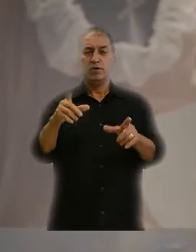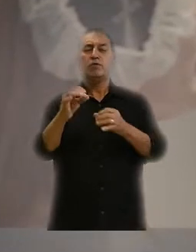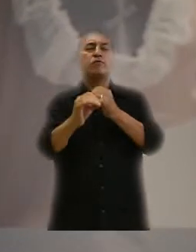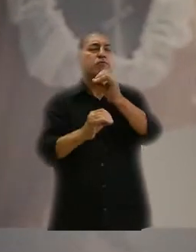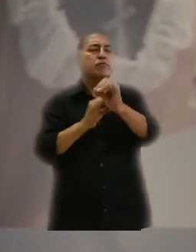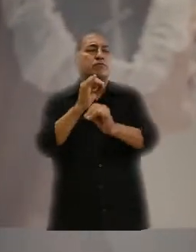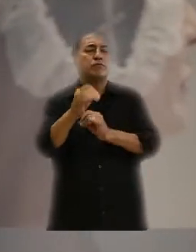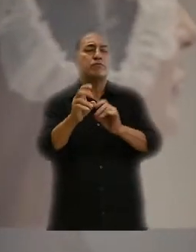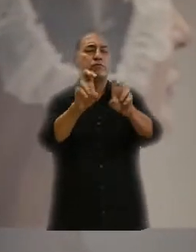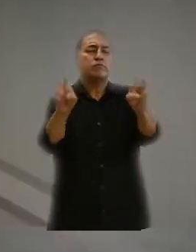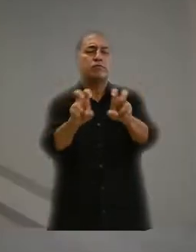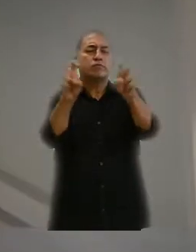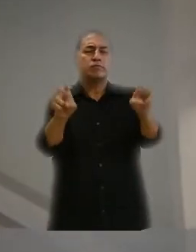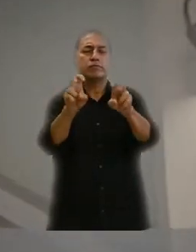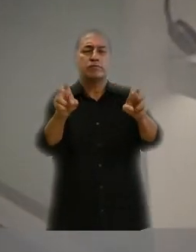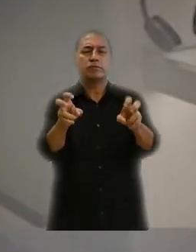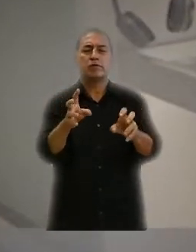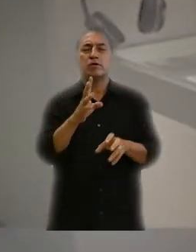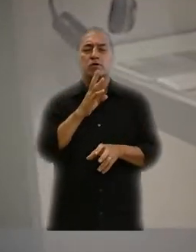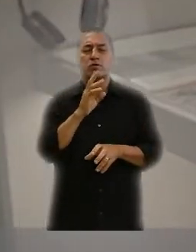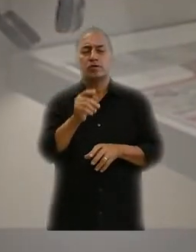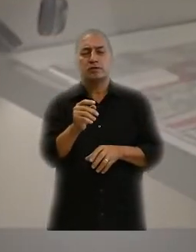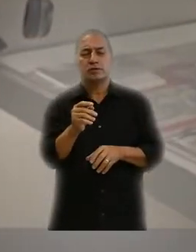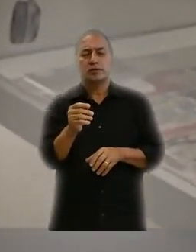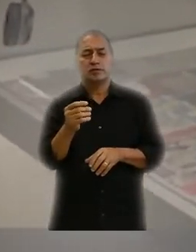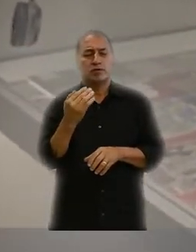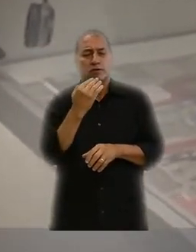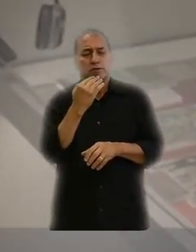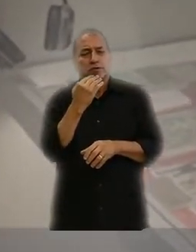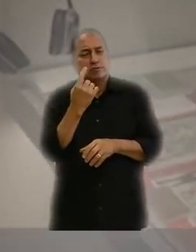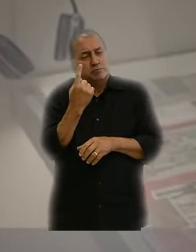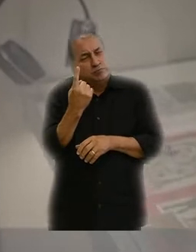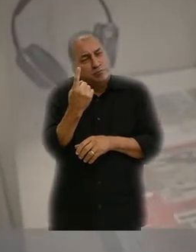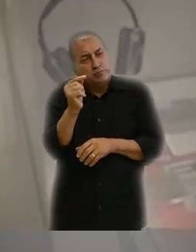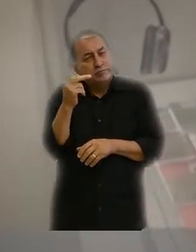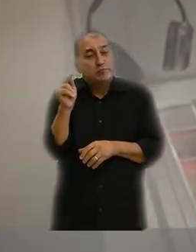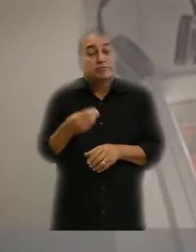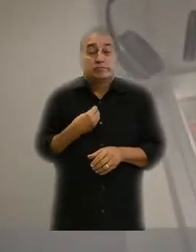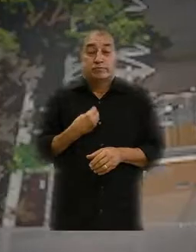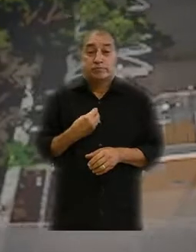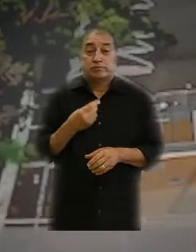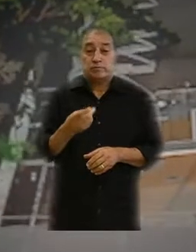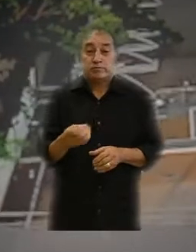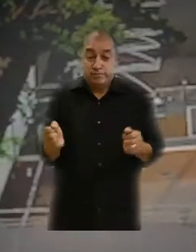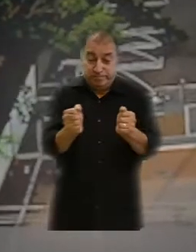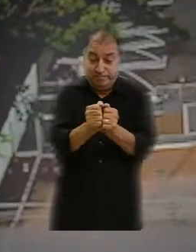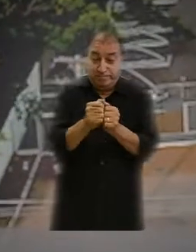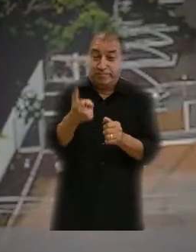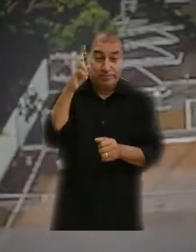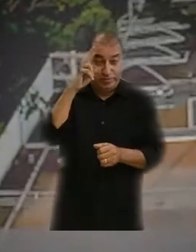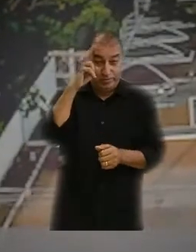totalmente interativa, vivenciando uma experiência única em sua vida. Por integrar o